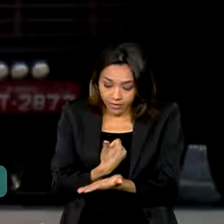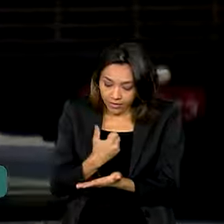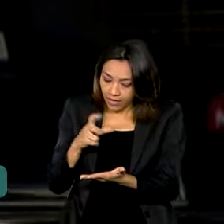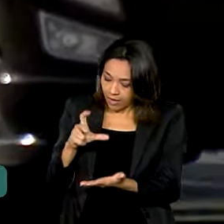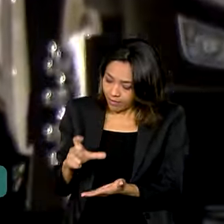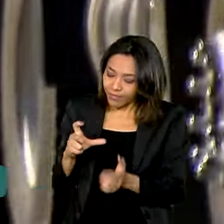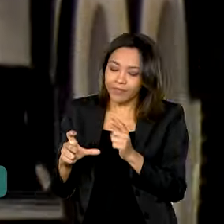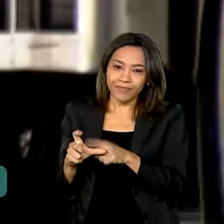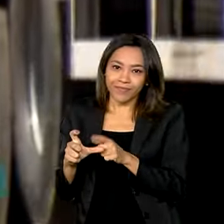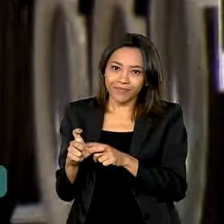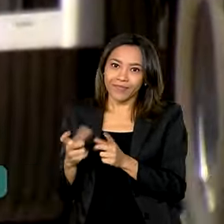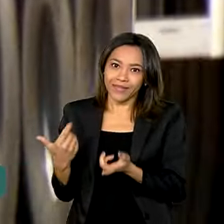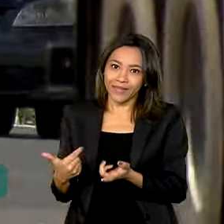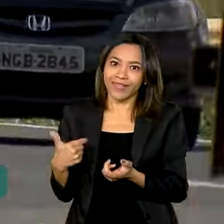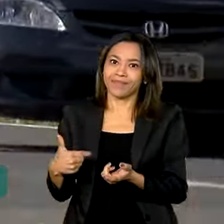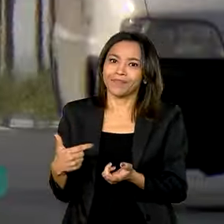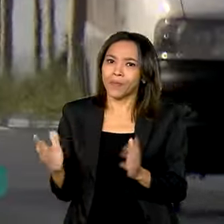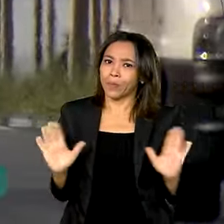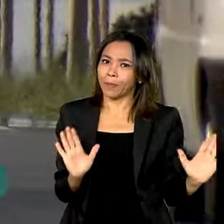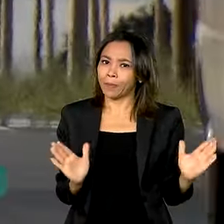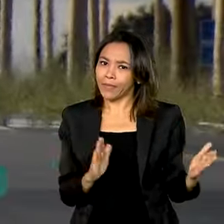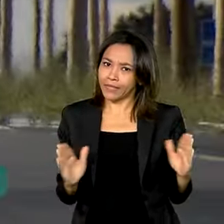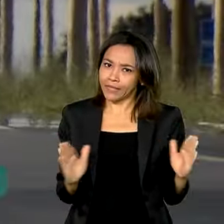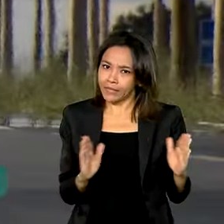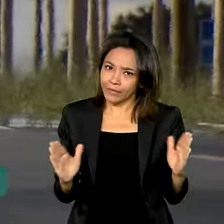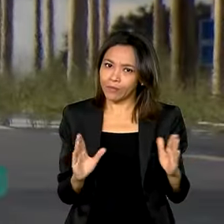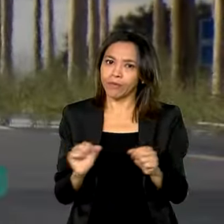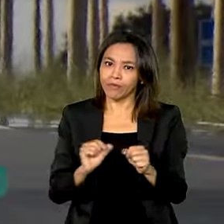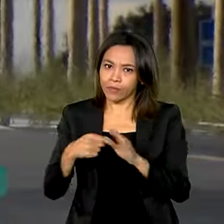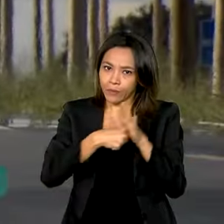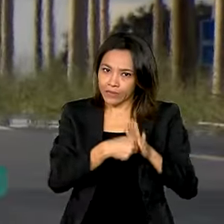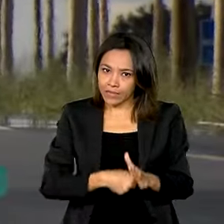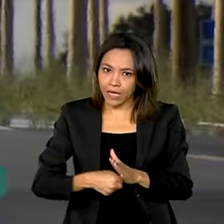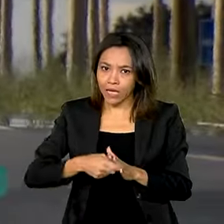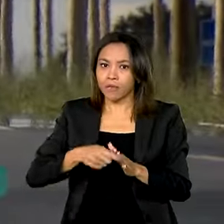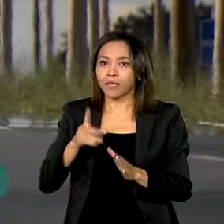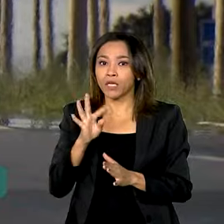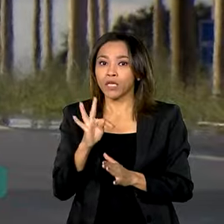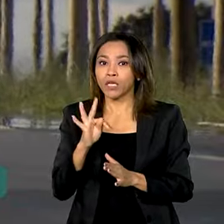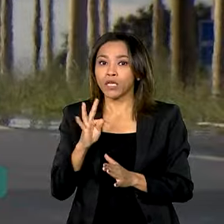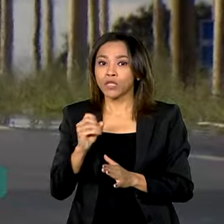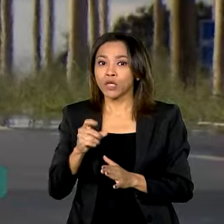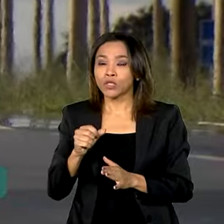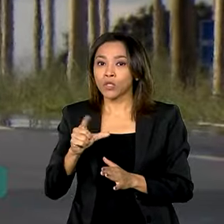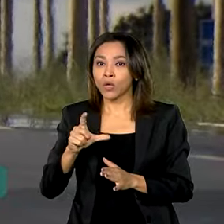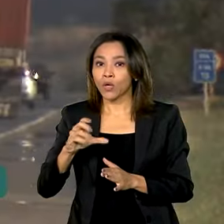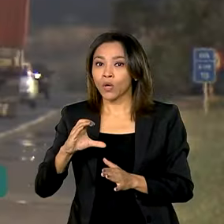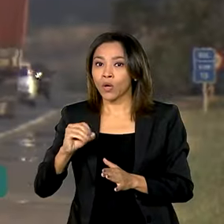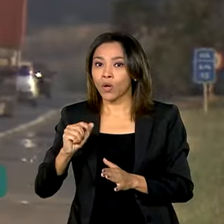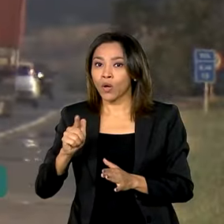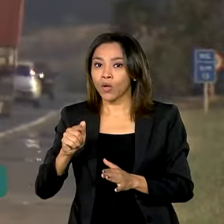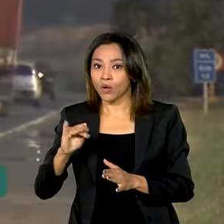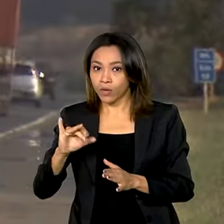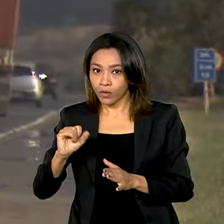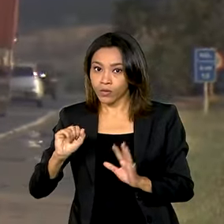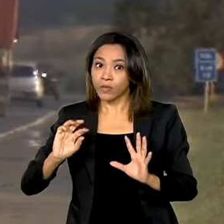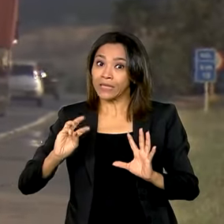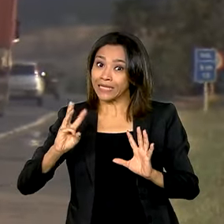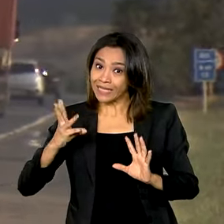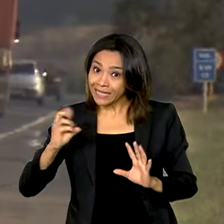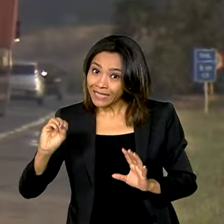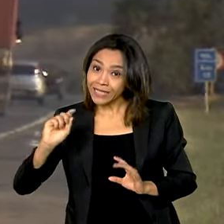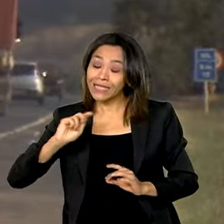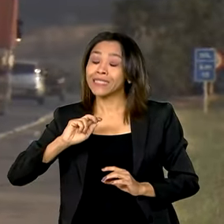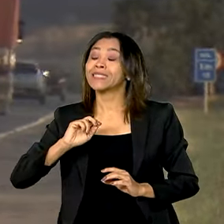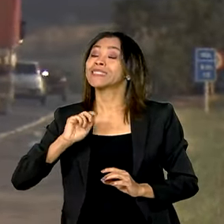trânsito. O prazo para realizar o toxicológico termina em 30 de abril. E atenção, quem não fizer pode